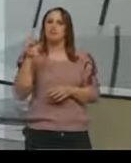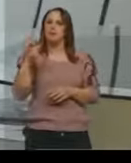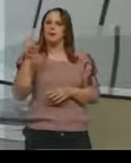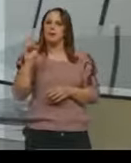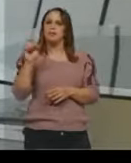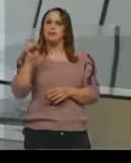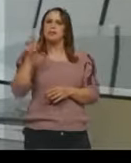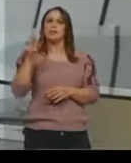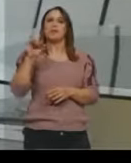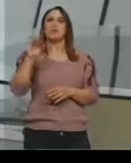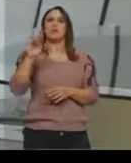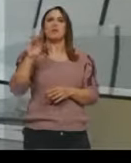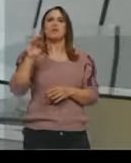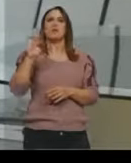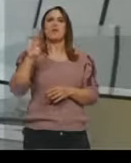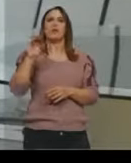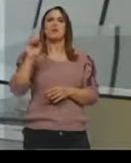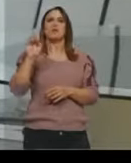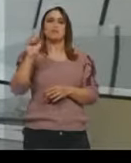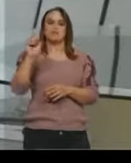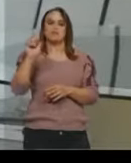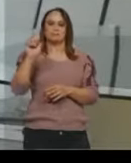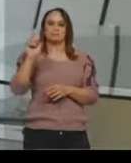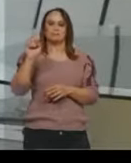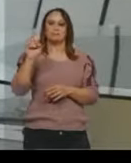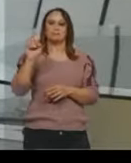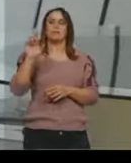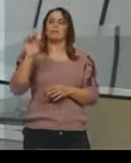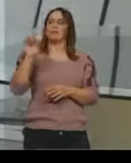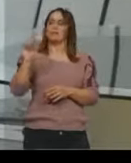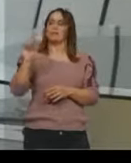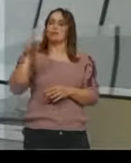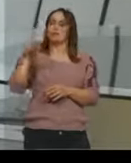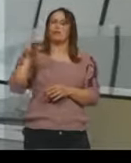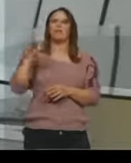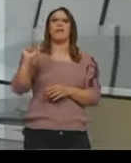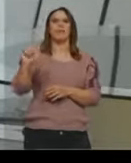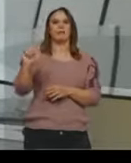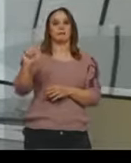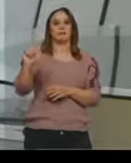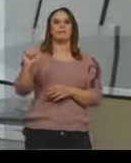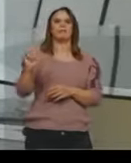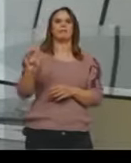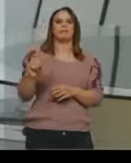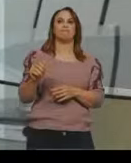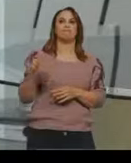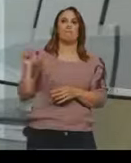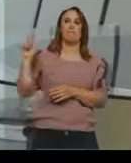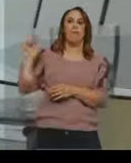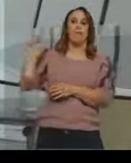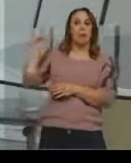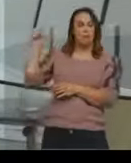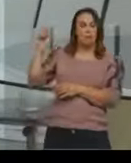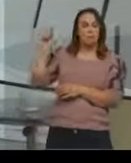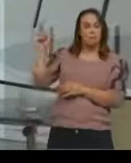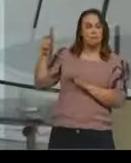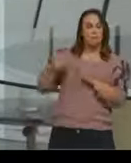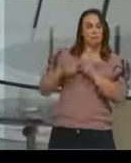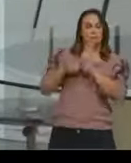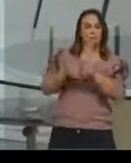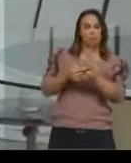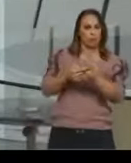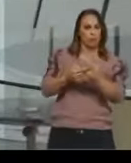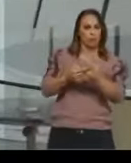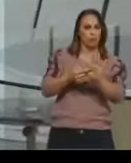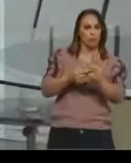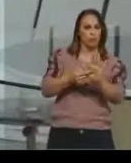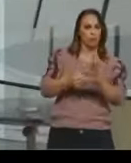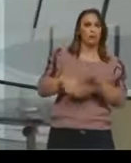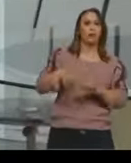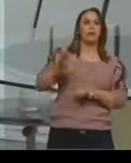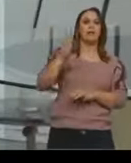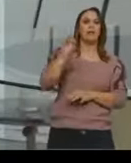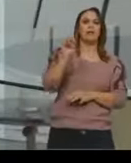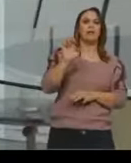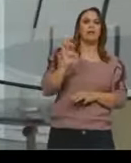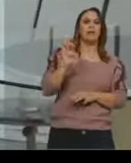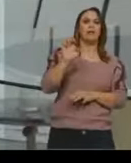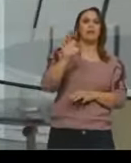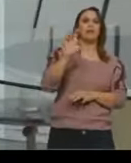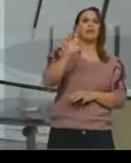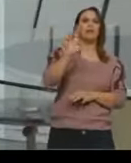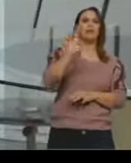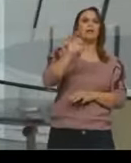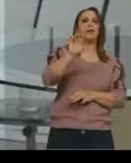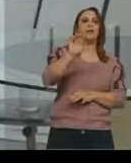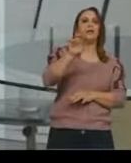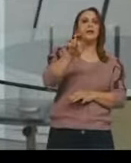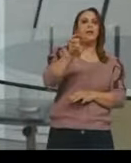nesse caso aqui, eu estou mostrando para vocês, na tela, uma desoxirribose. Reparem, qual que vai ser a